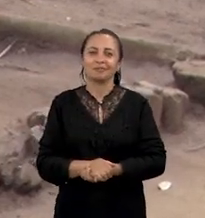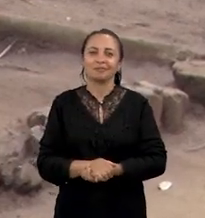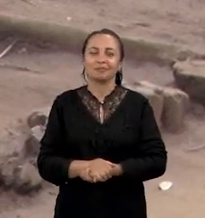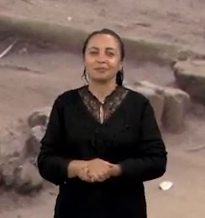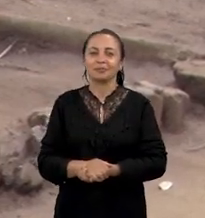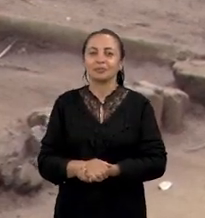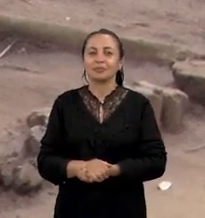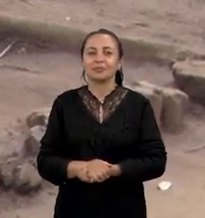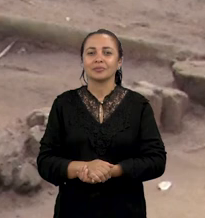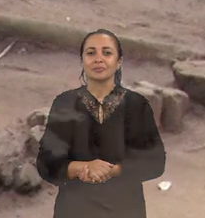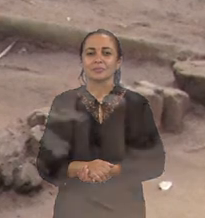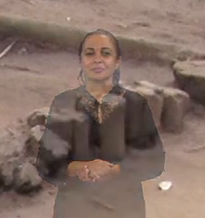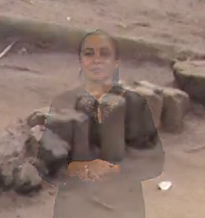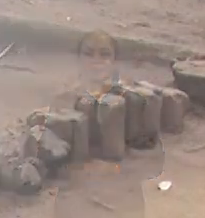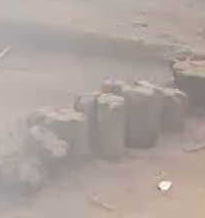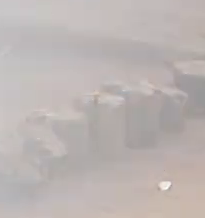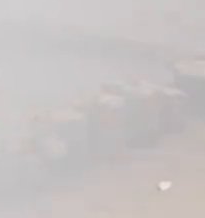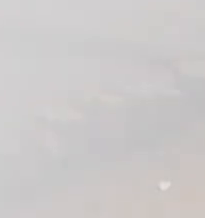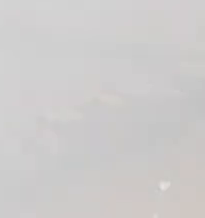e até lá!